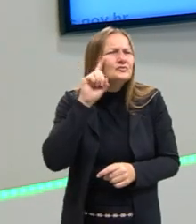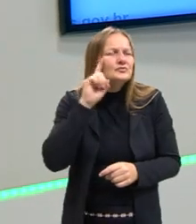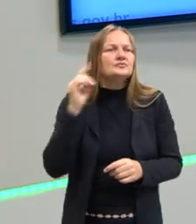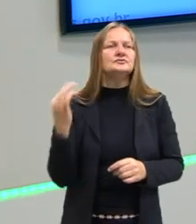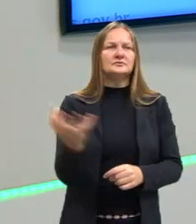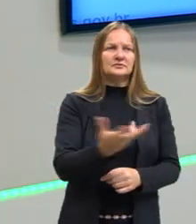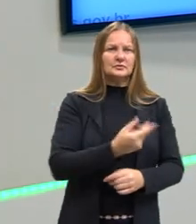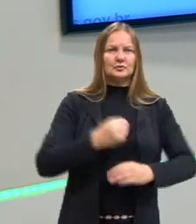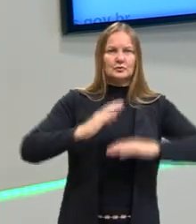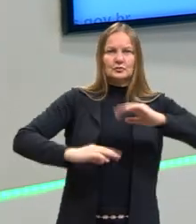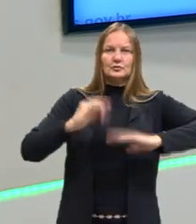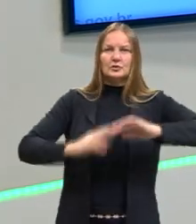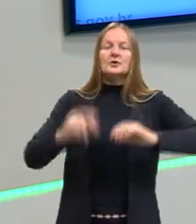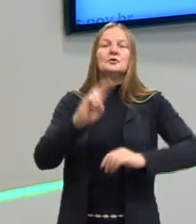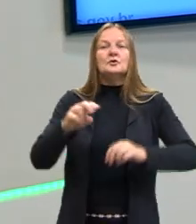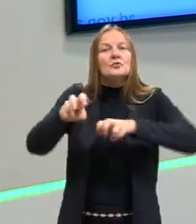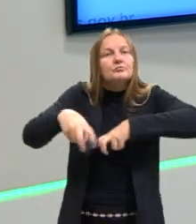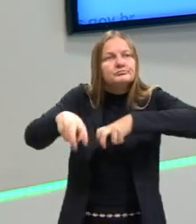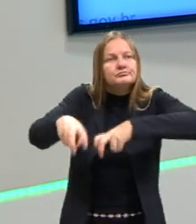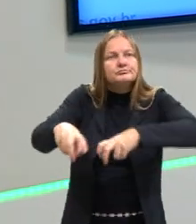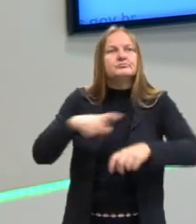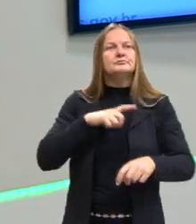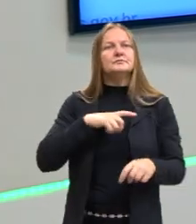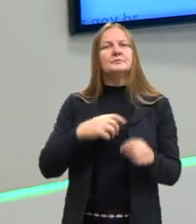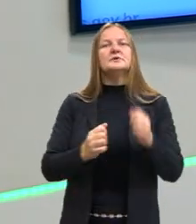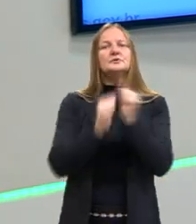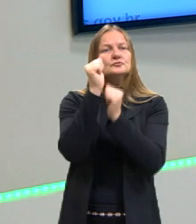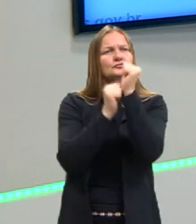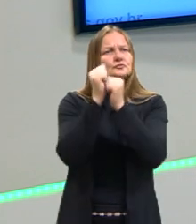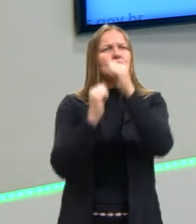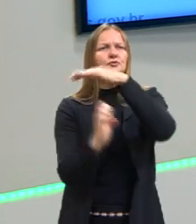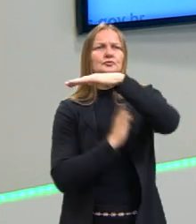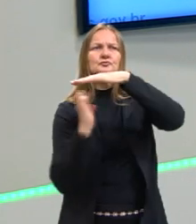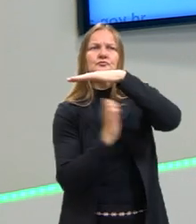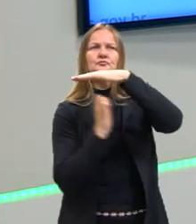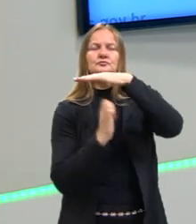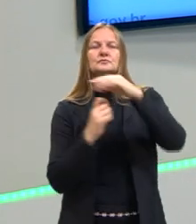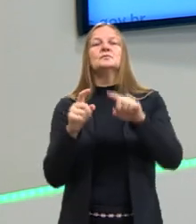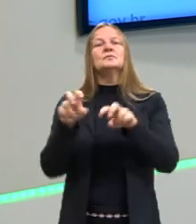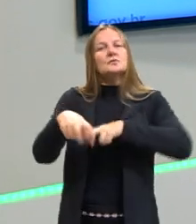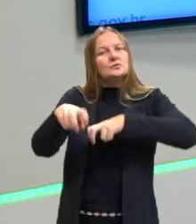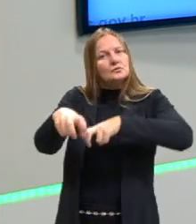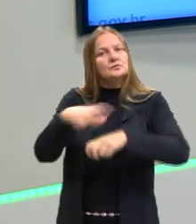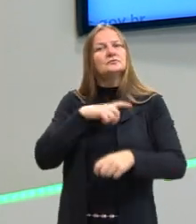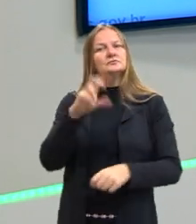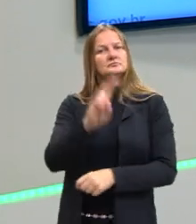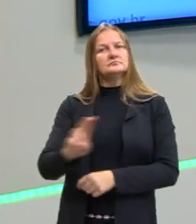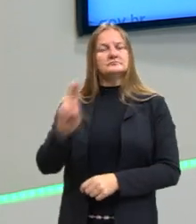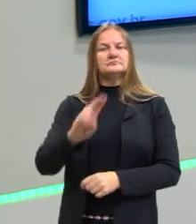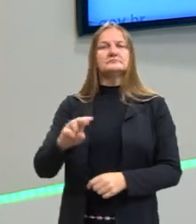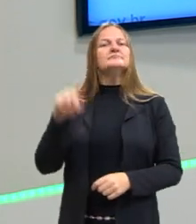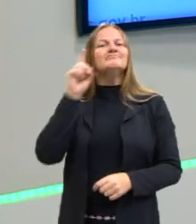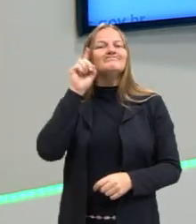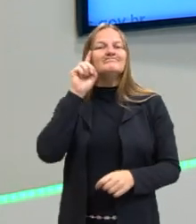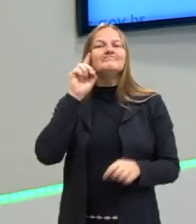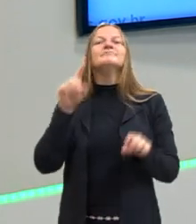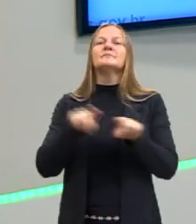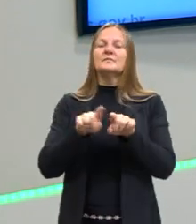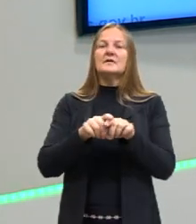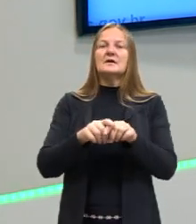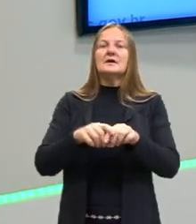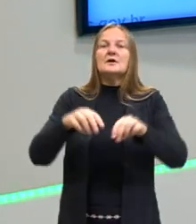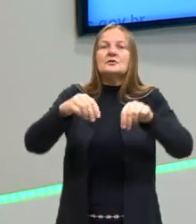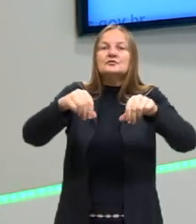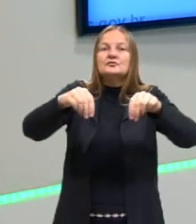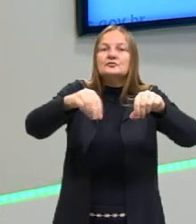áreas, tanto na agricultura, quanto na indústria. Na agricultura, eles são utilizados também para a correção